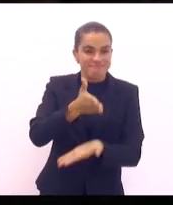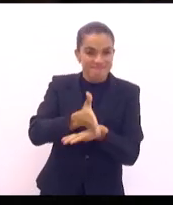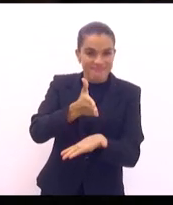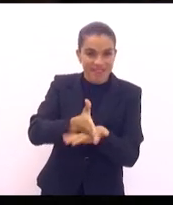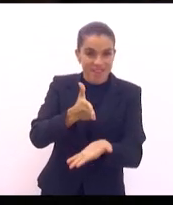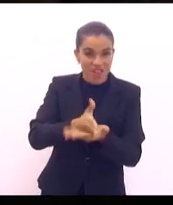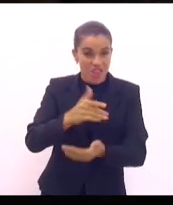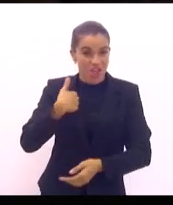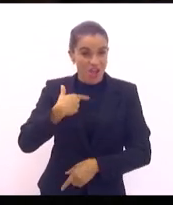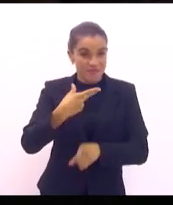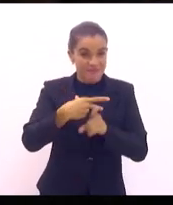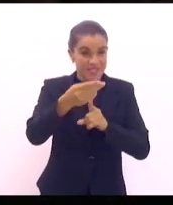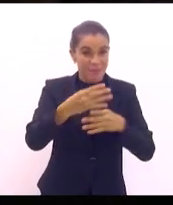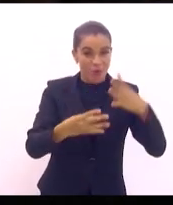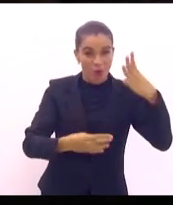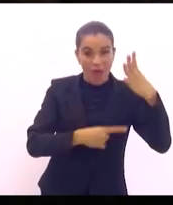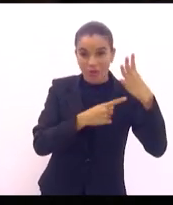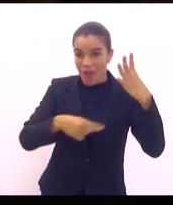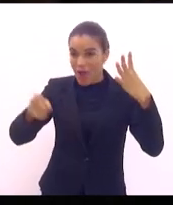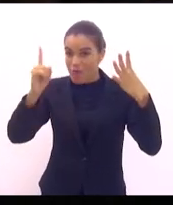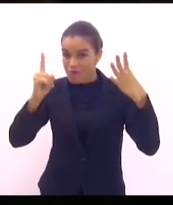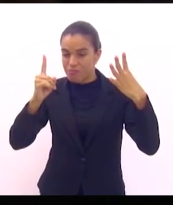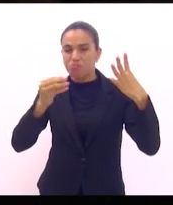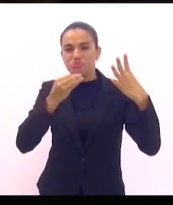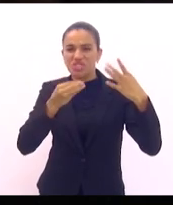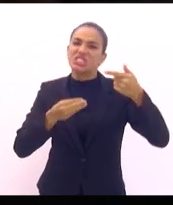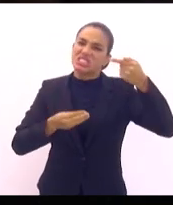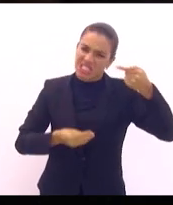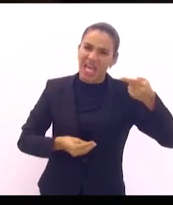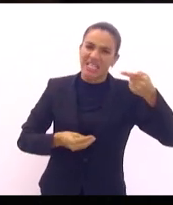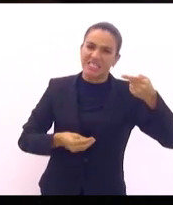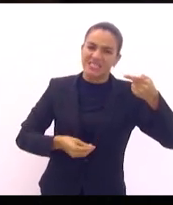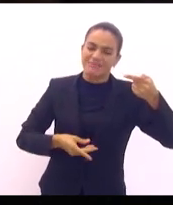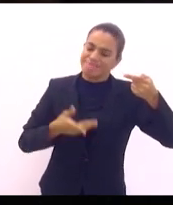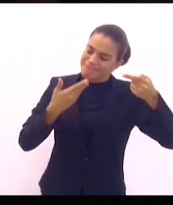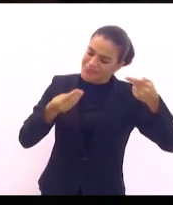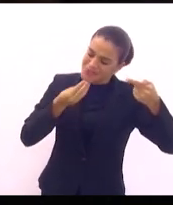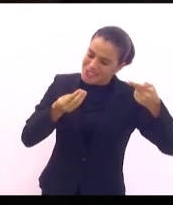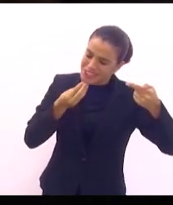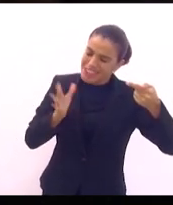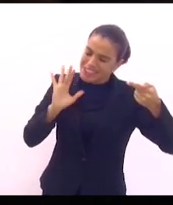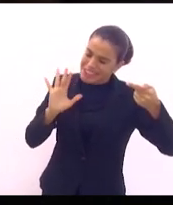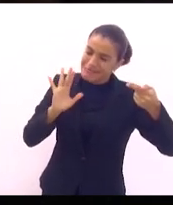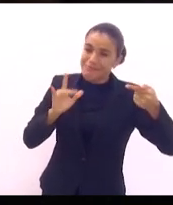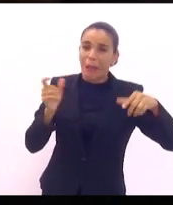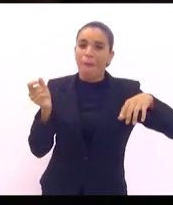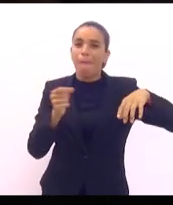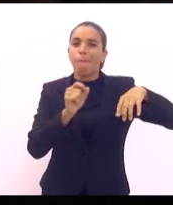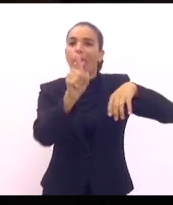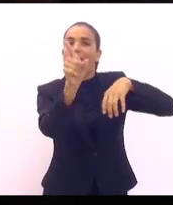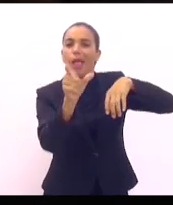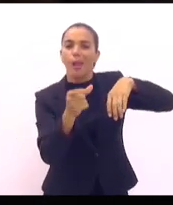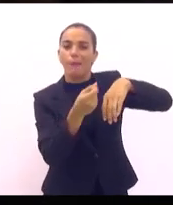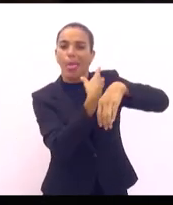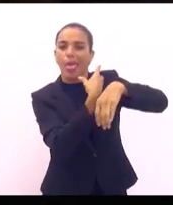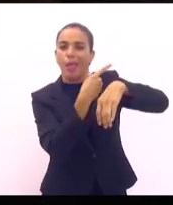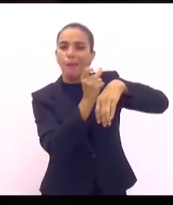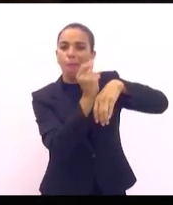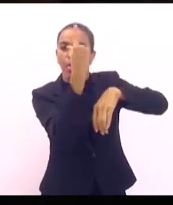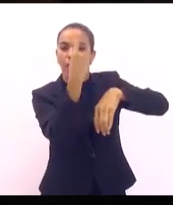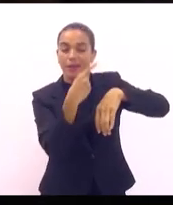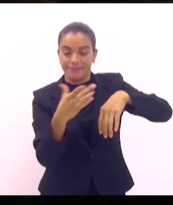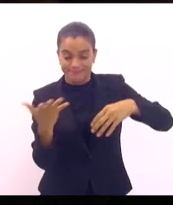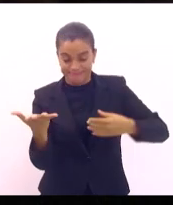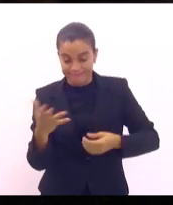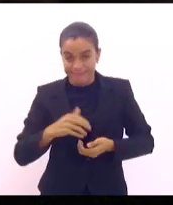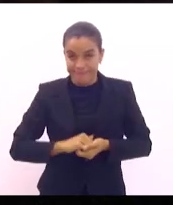4 a 1, mas podia ter sido 7, se não fosse o número de gols desperdiçados, e depois